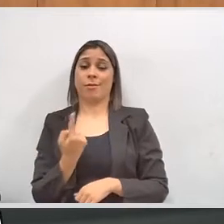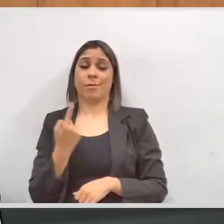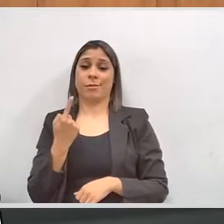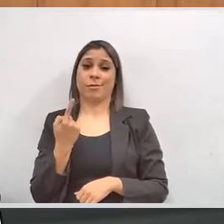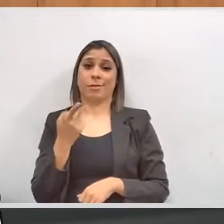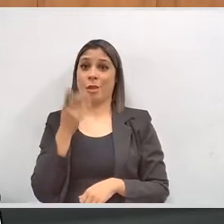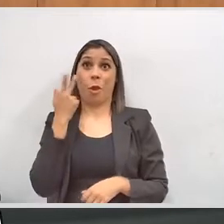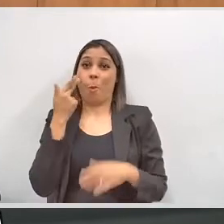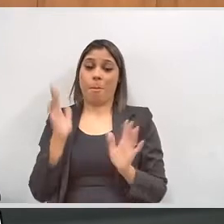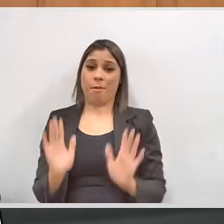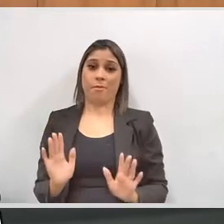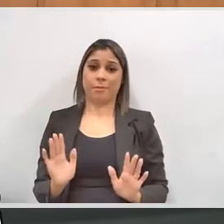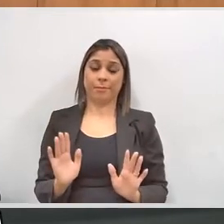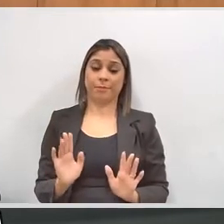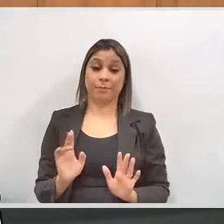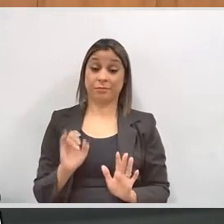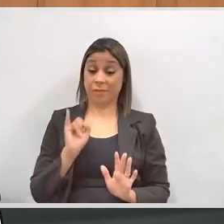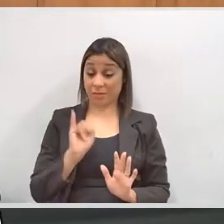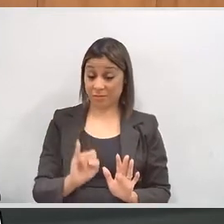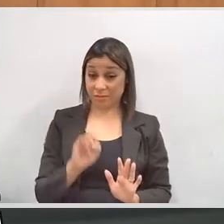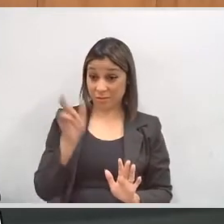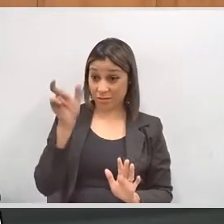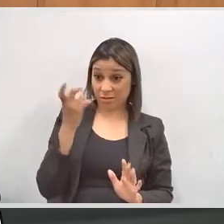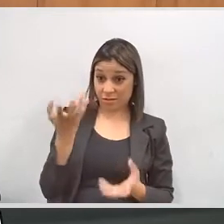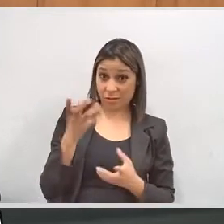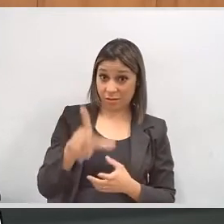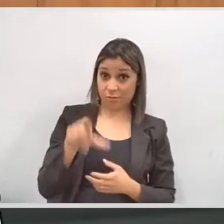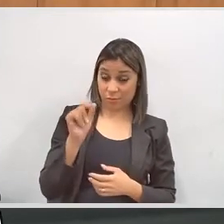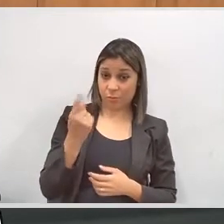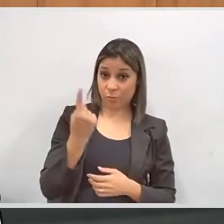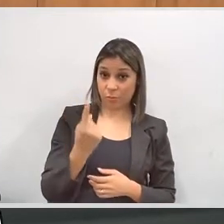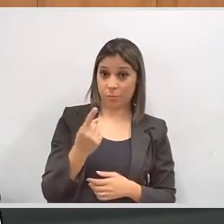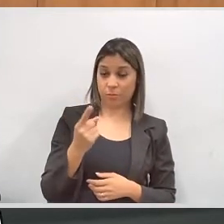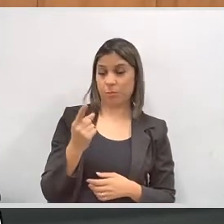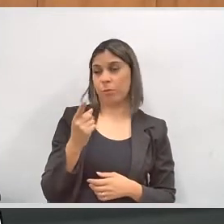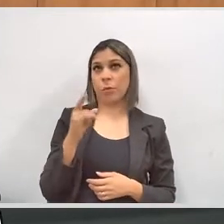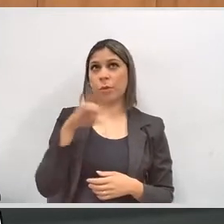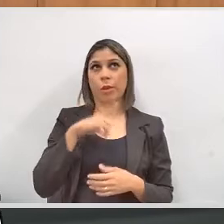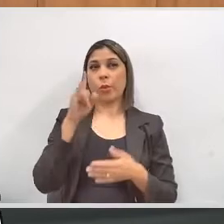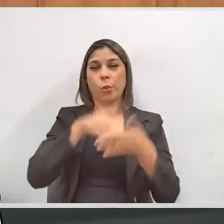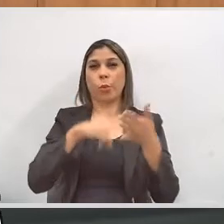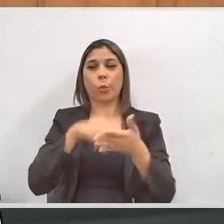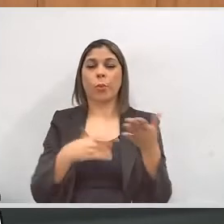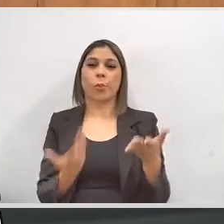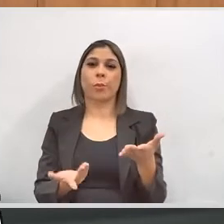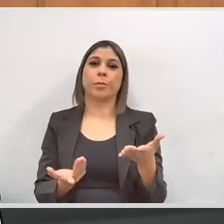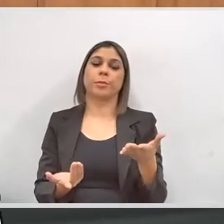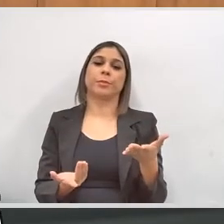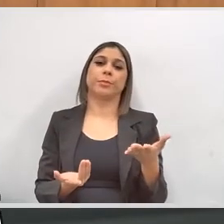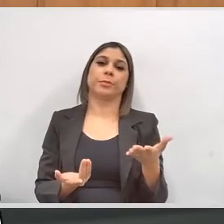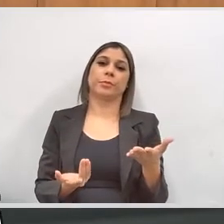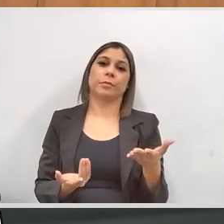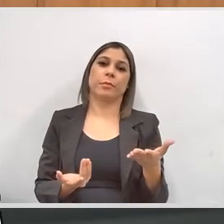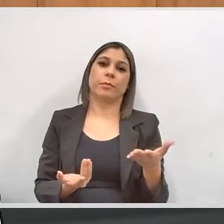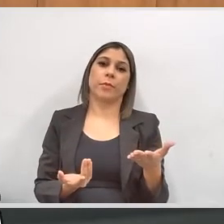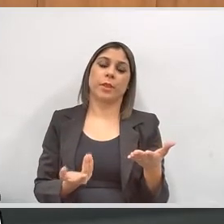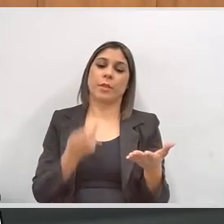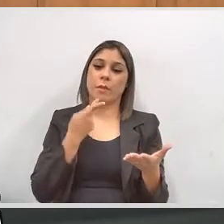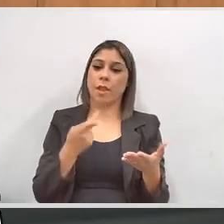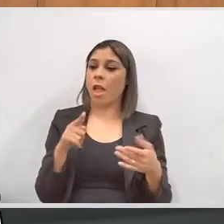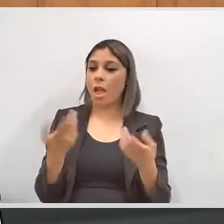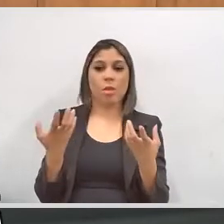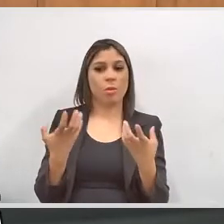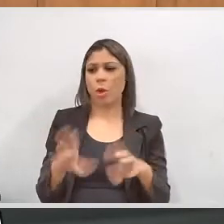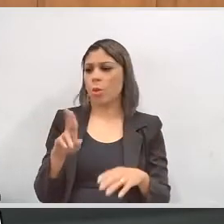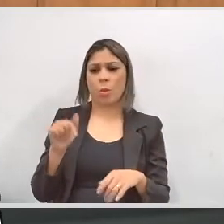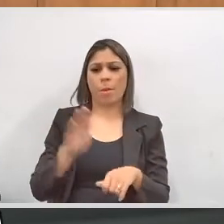certeza que essa possibilidade, se ele quiser optar para ter um documento que justifique